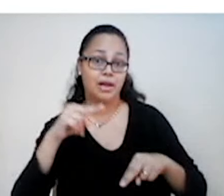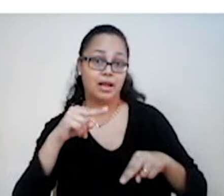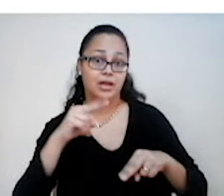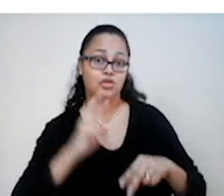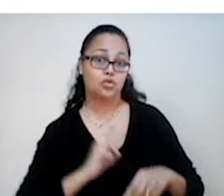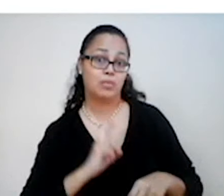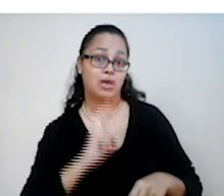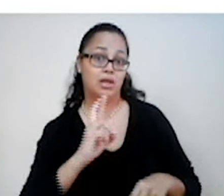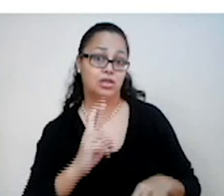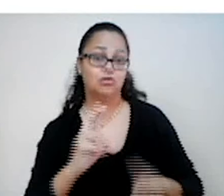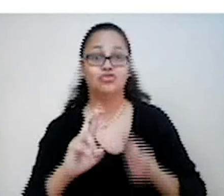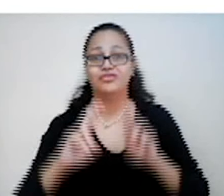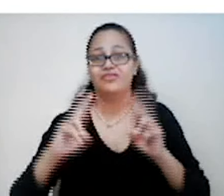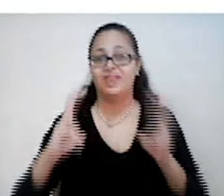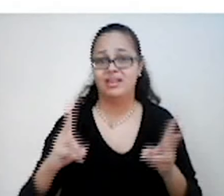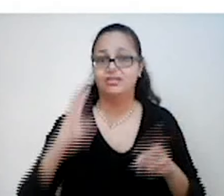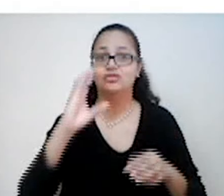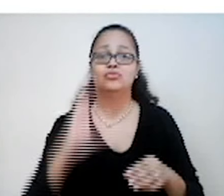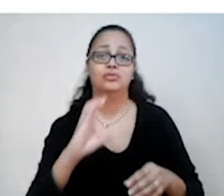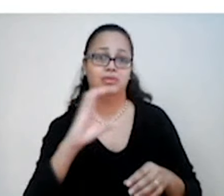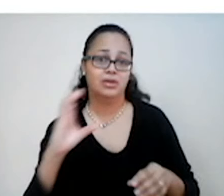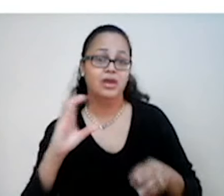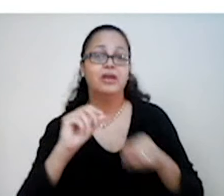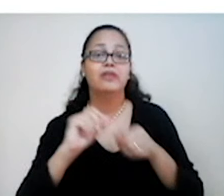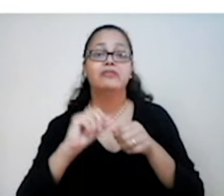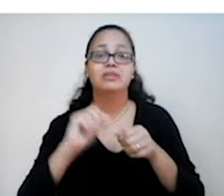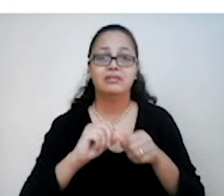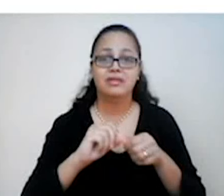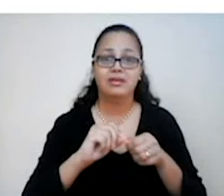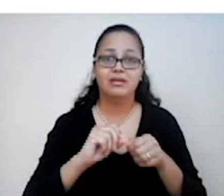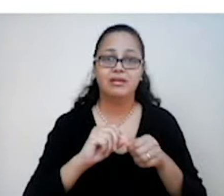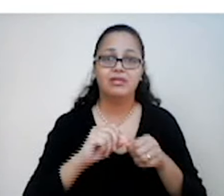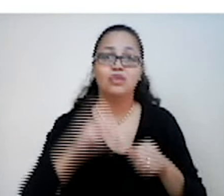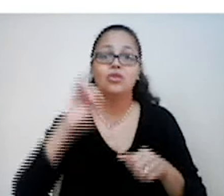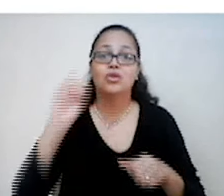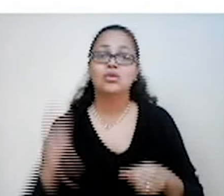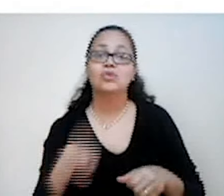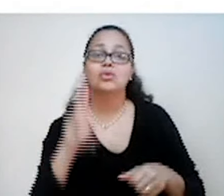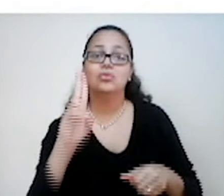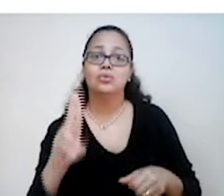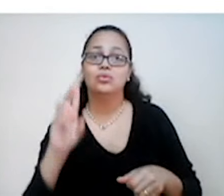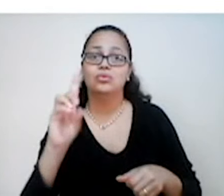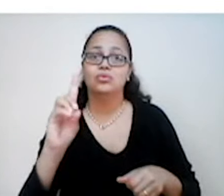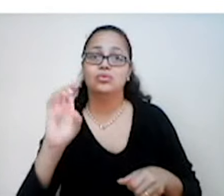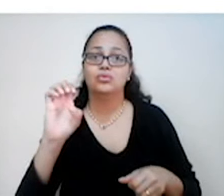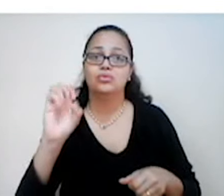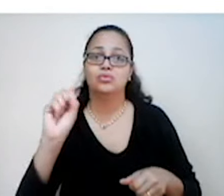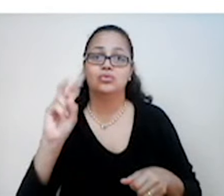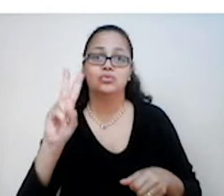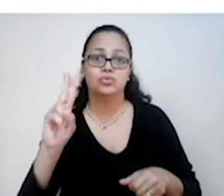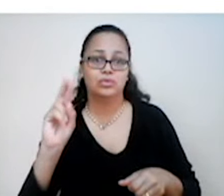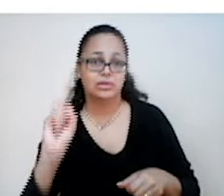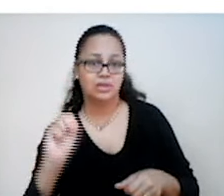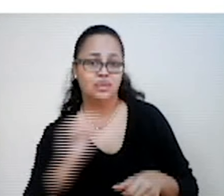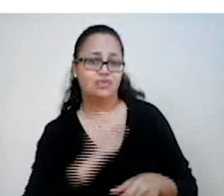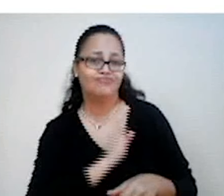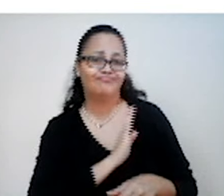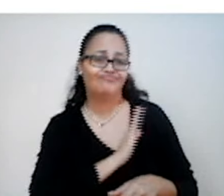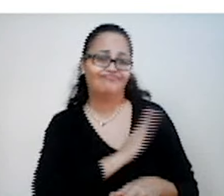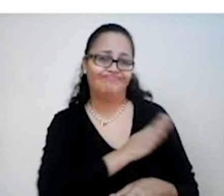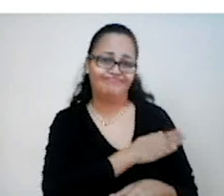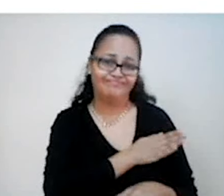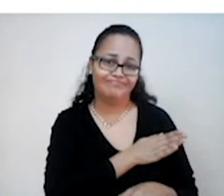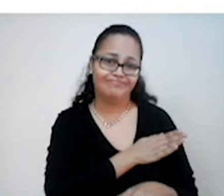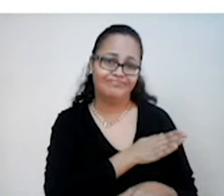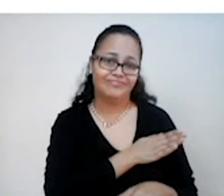cristianismo fizeram com que os judeus fossem fortemente discriminados na Europa medieval